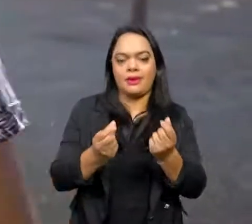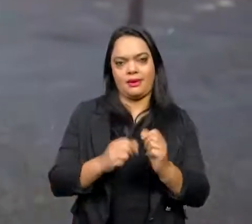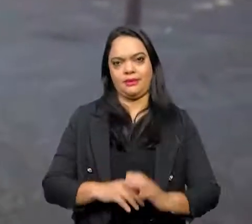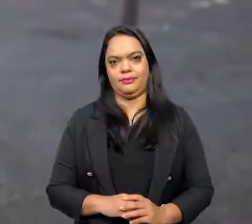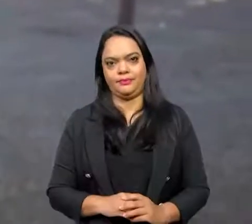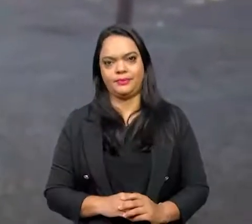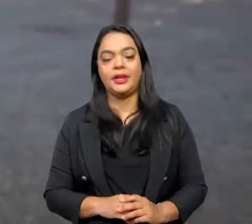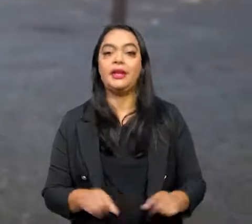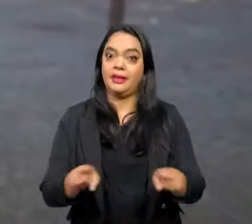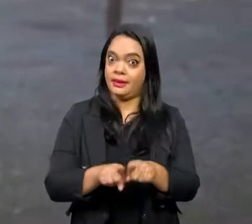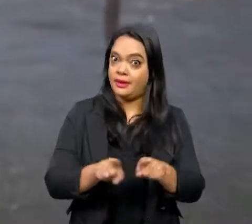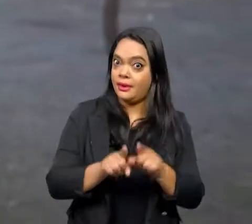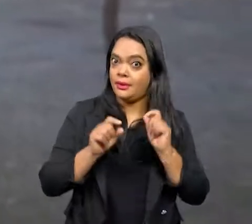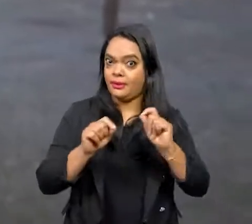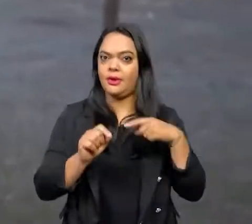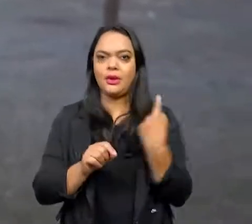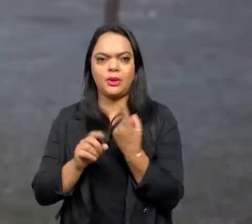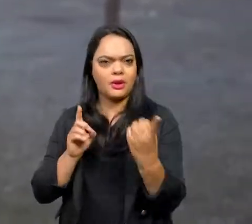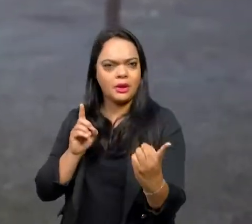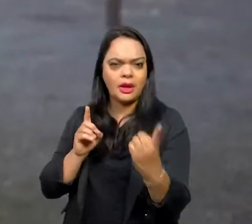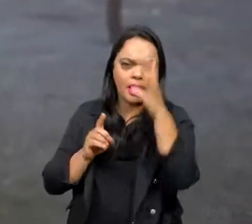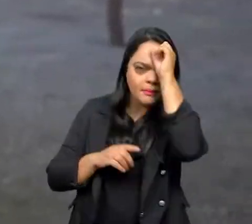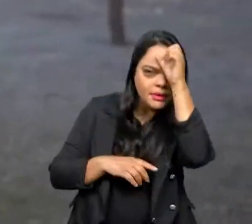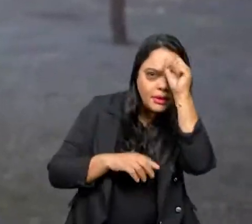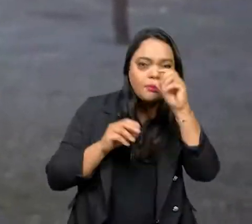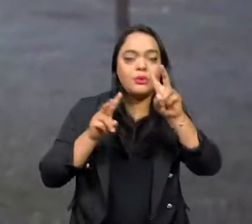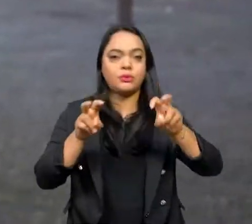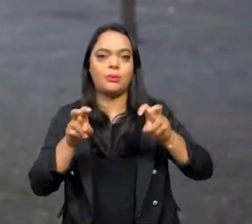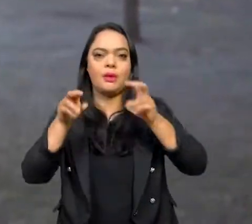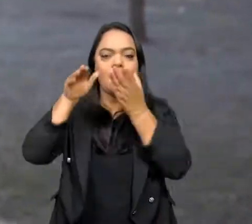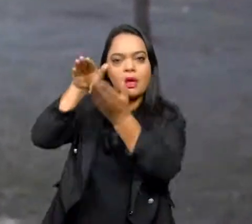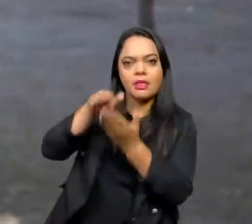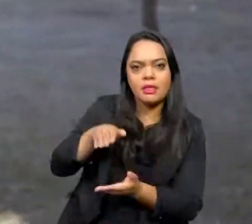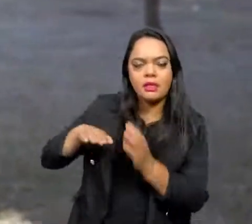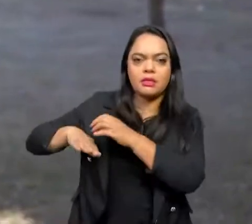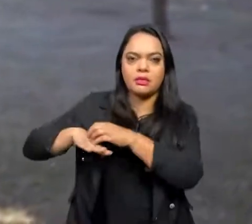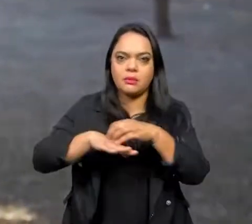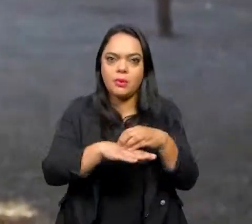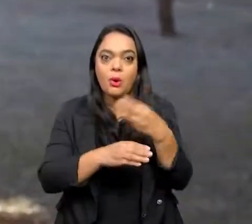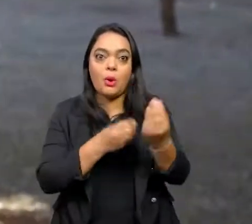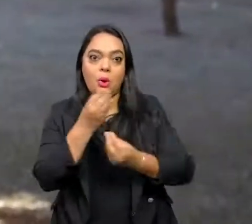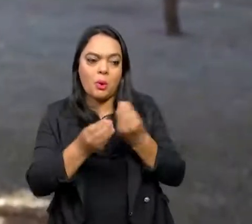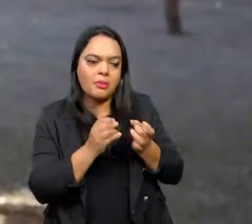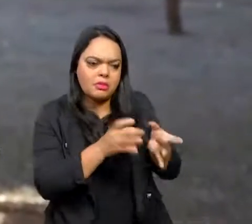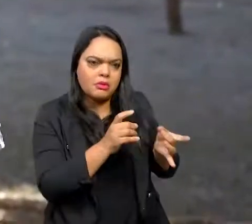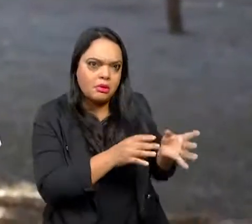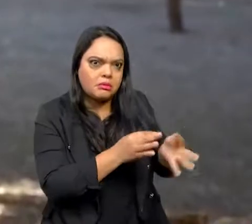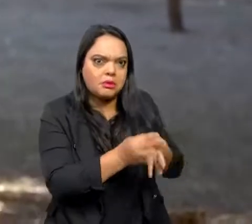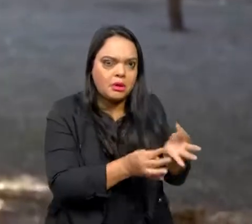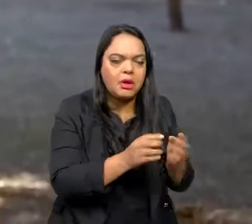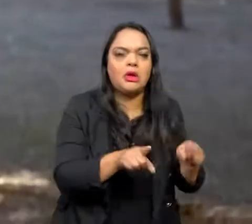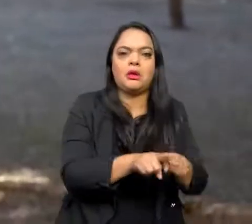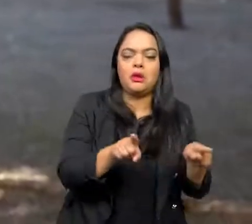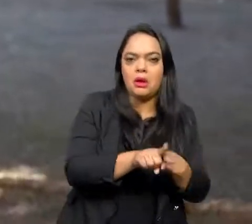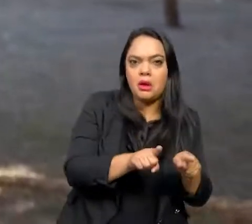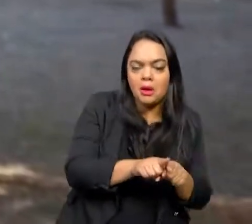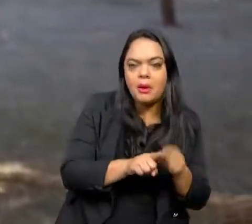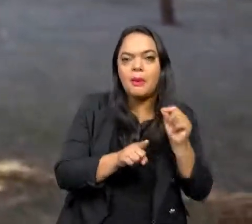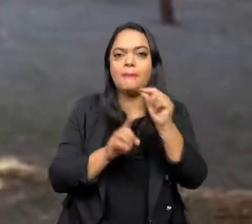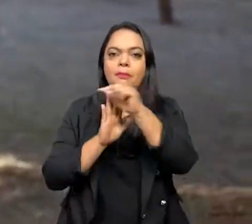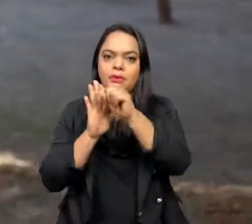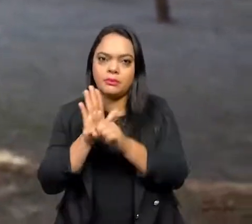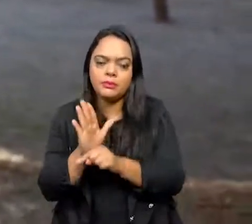E não para por aí, aprendemos também sobre armazenamento e transporte, tratamento de resíduos e planejamento, além de